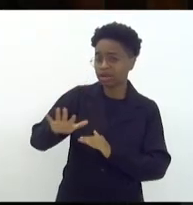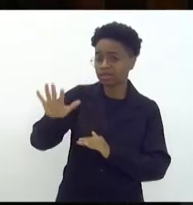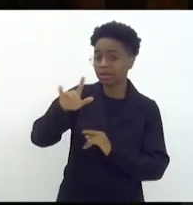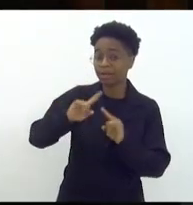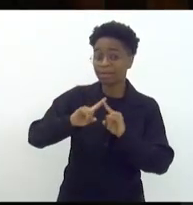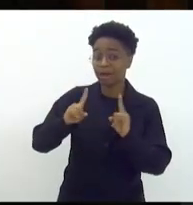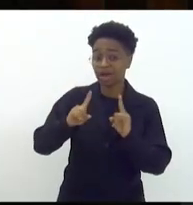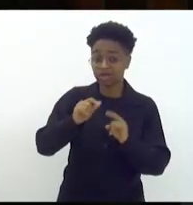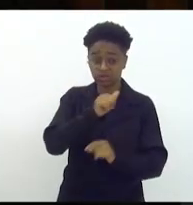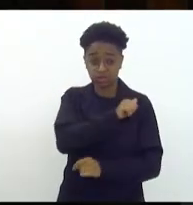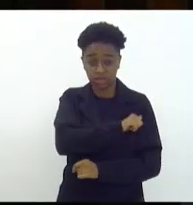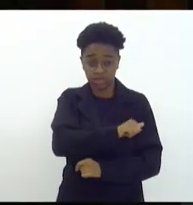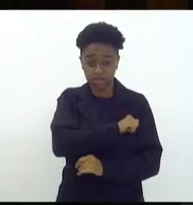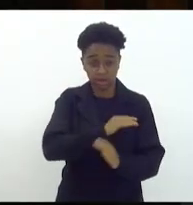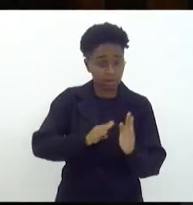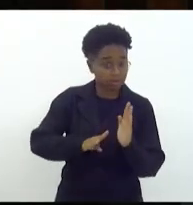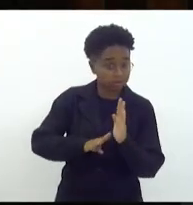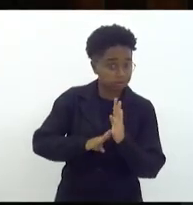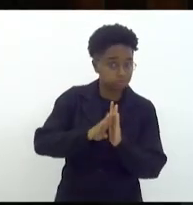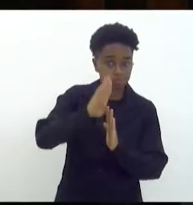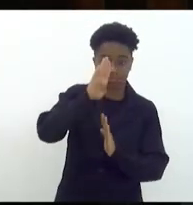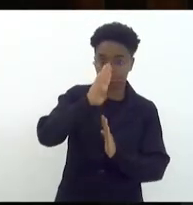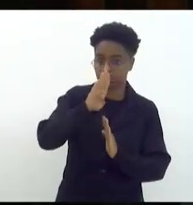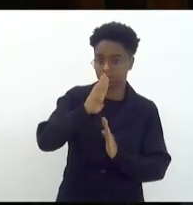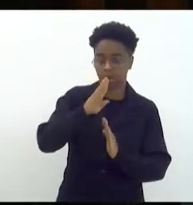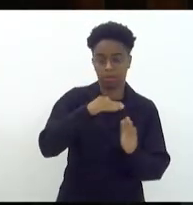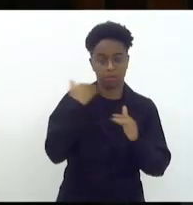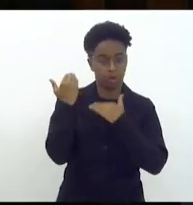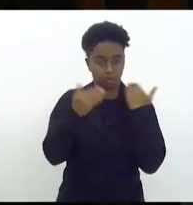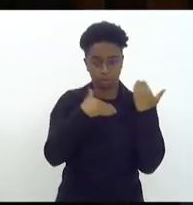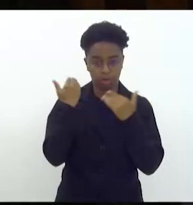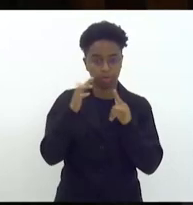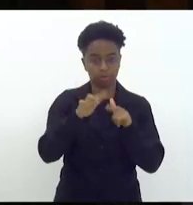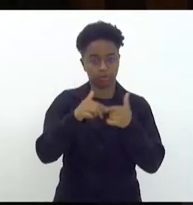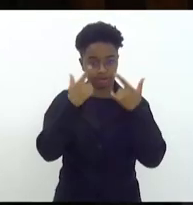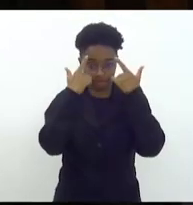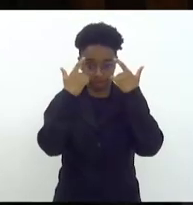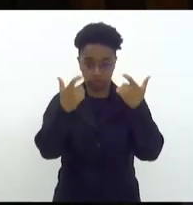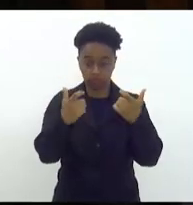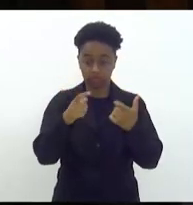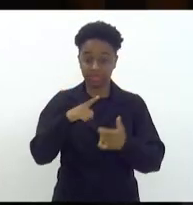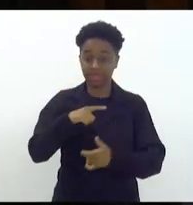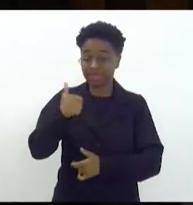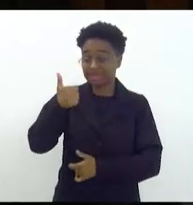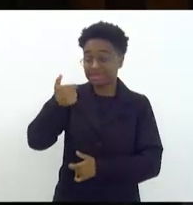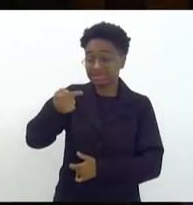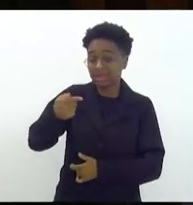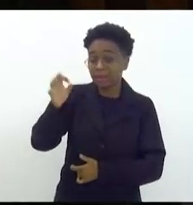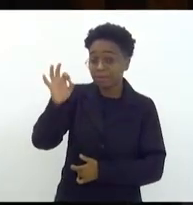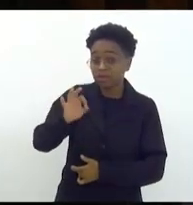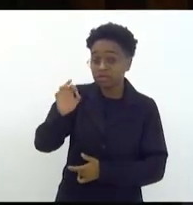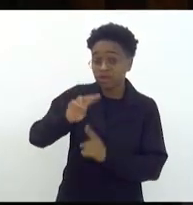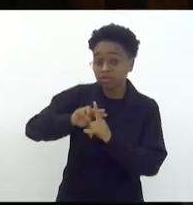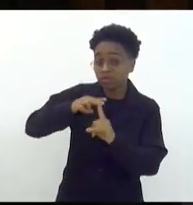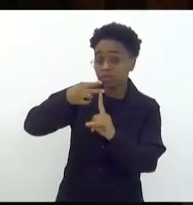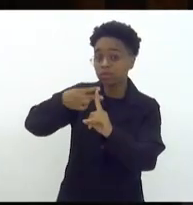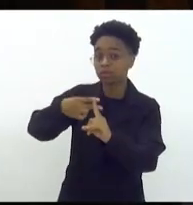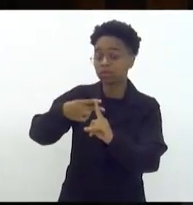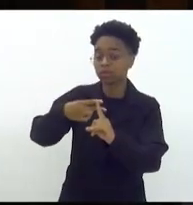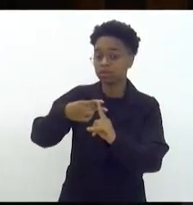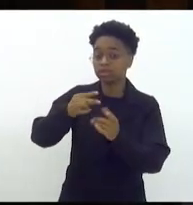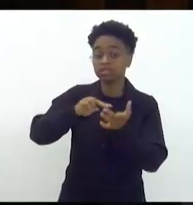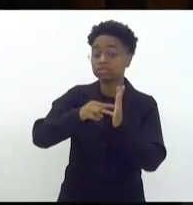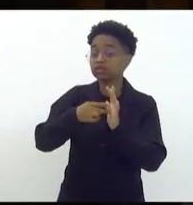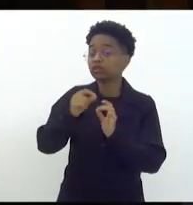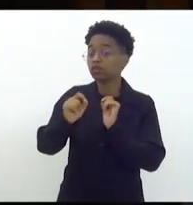viu aumentar o número de mortes violentas 17% foi o crescimento isso significa